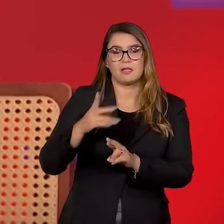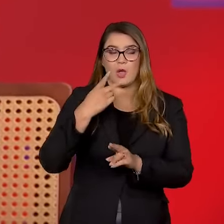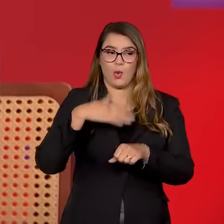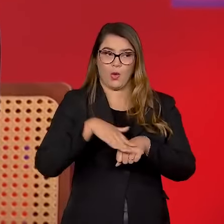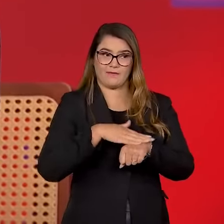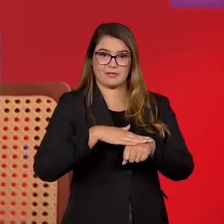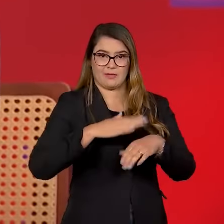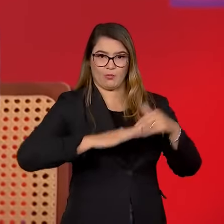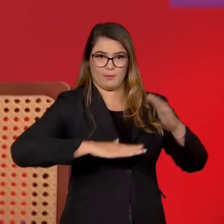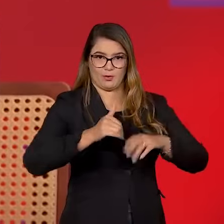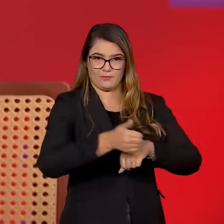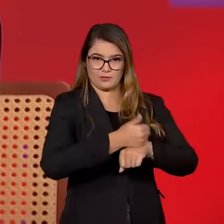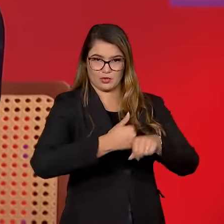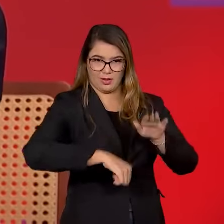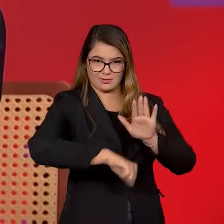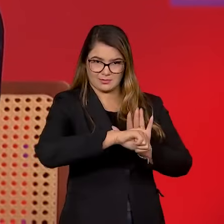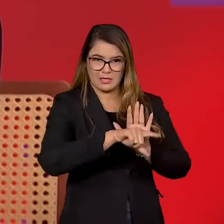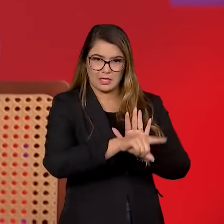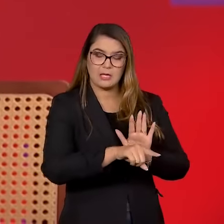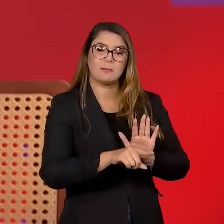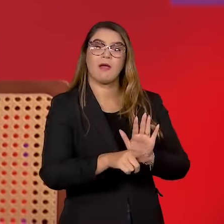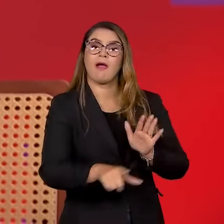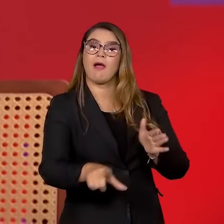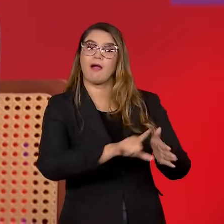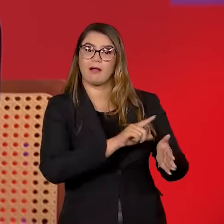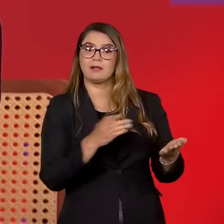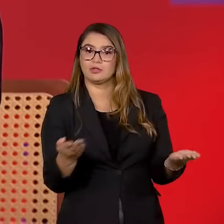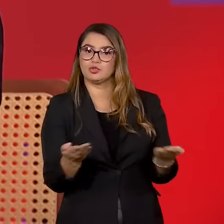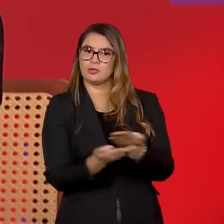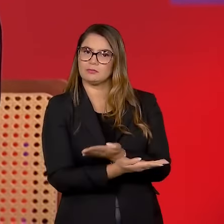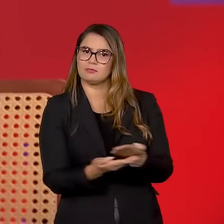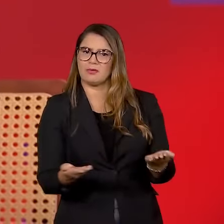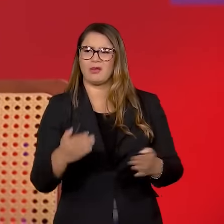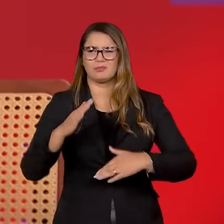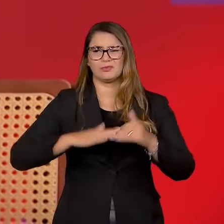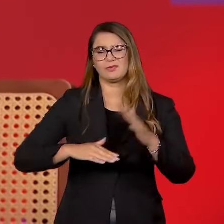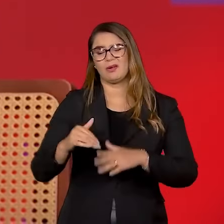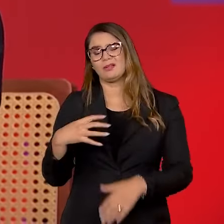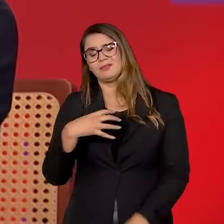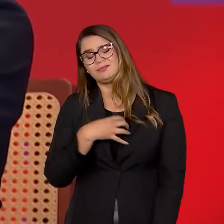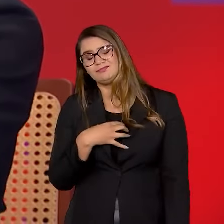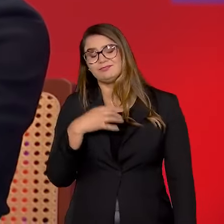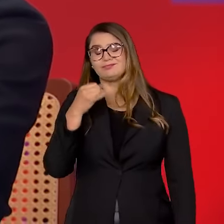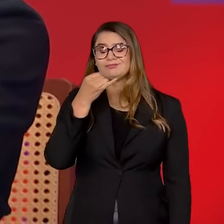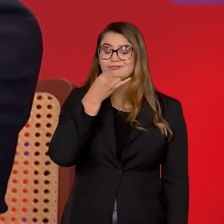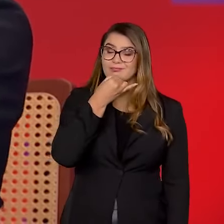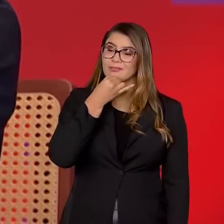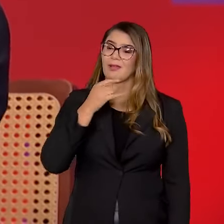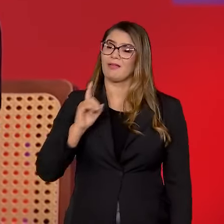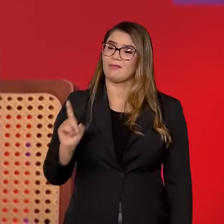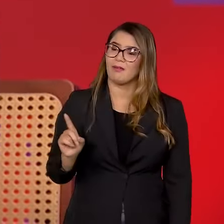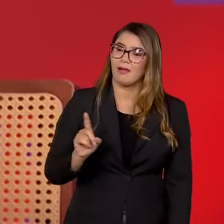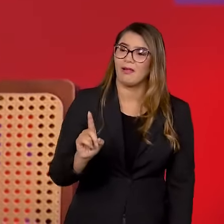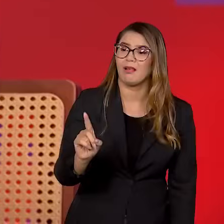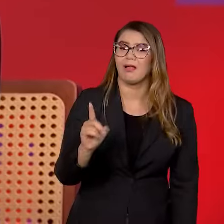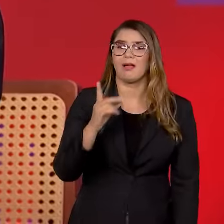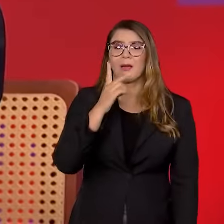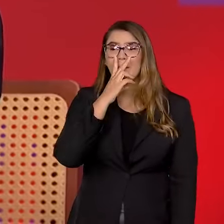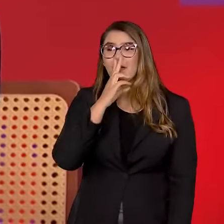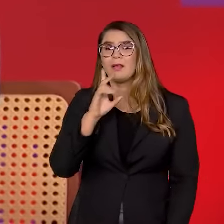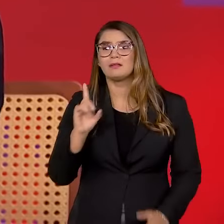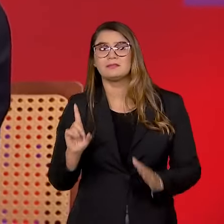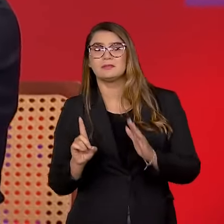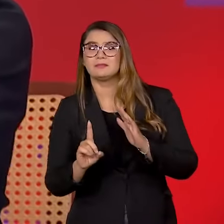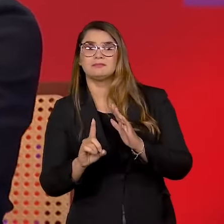criminalistas na época, antes da Vaza Jato, Antes de 2019, muitos criminalistas estavam meio cabisbaixo, falando, poxa, a gente vai lá, parece que está só de